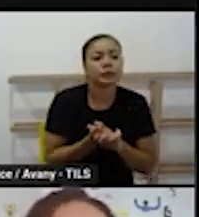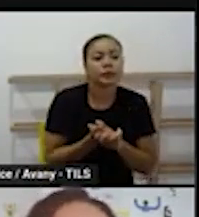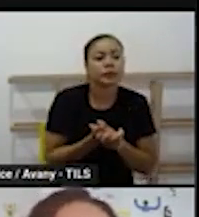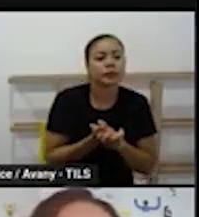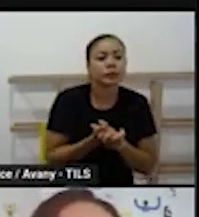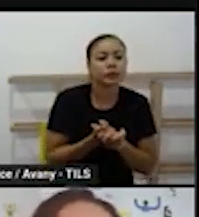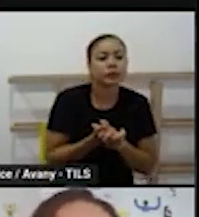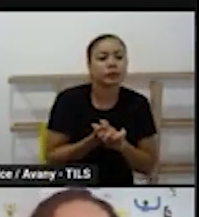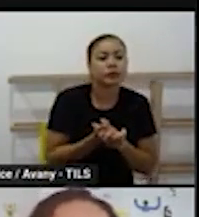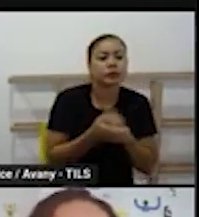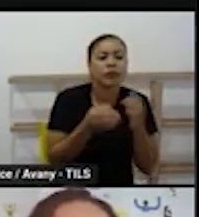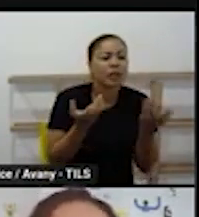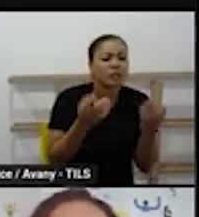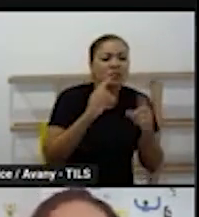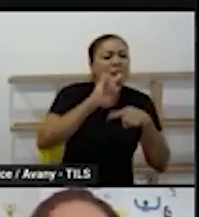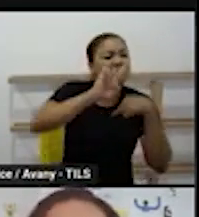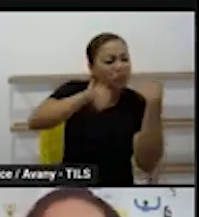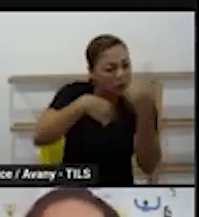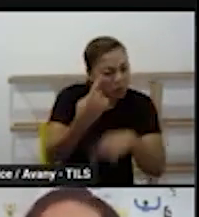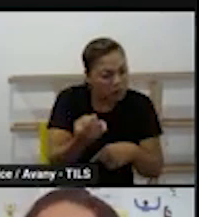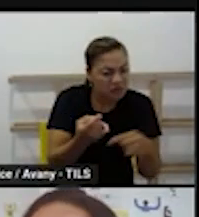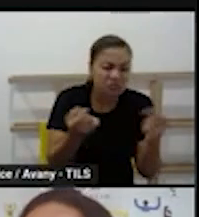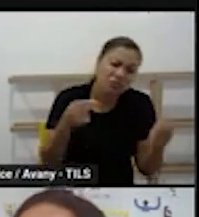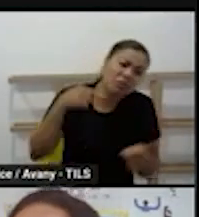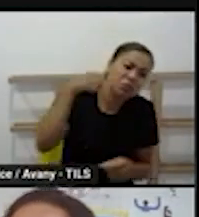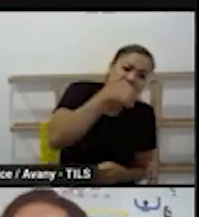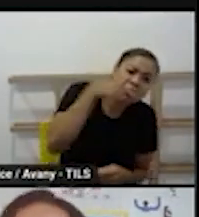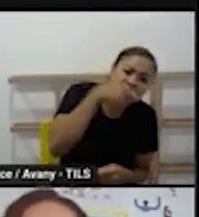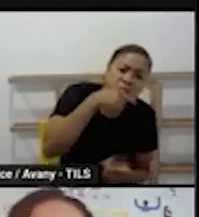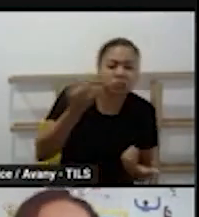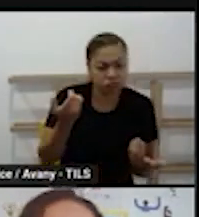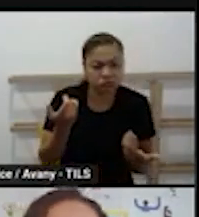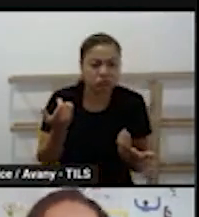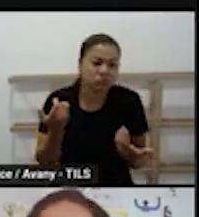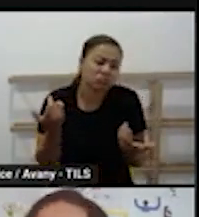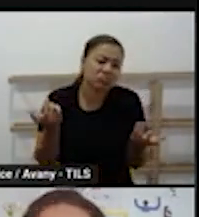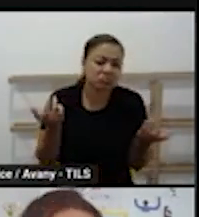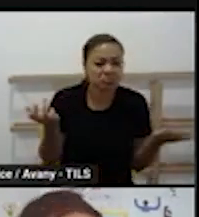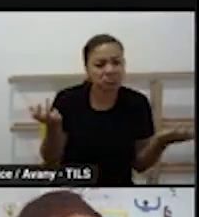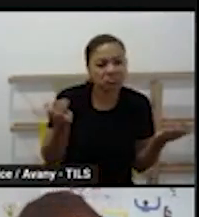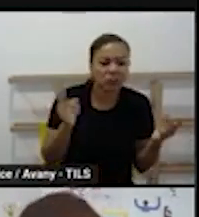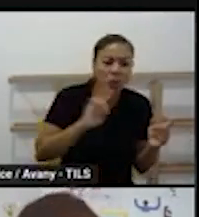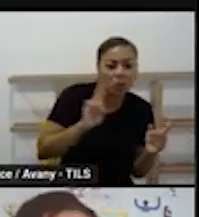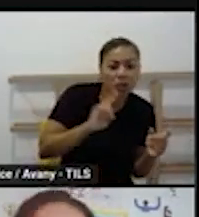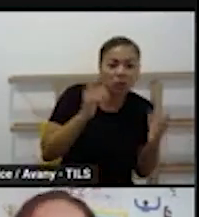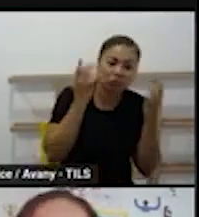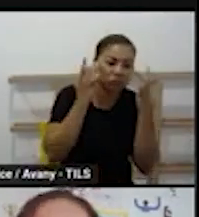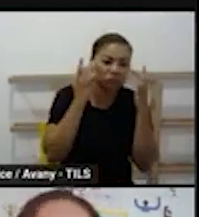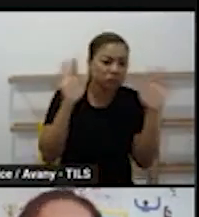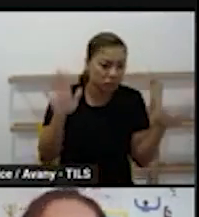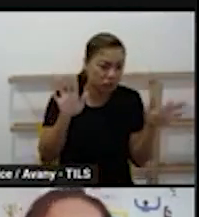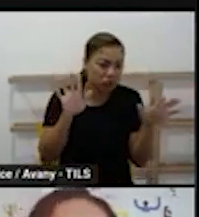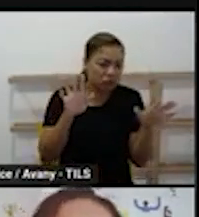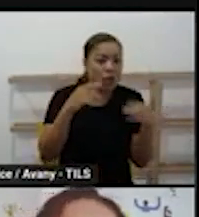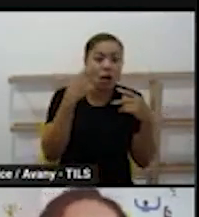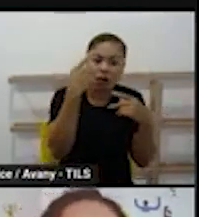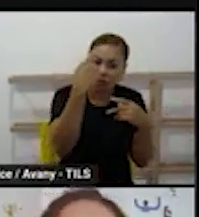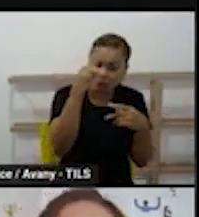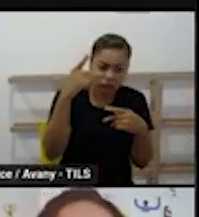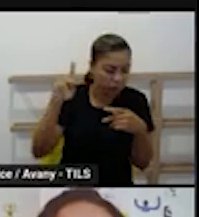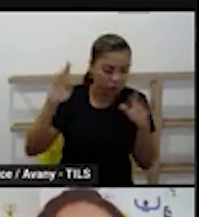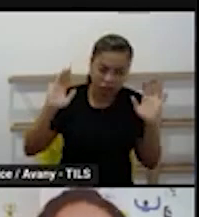momento de higiene aí depois do lanche se vocês escovam os dentes ou não aí vocês vão falar de acordo com a realidade de cada escola